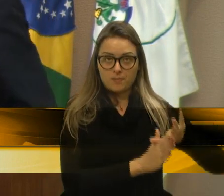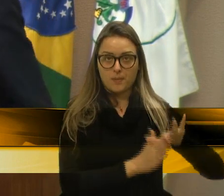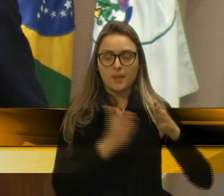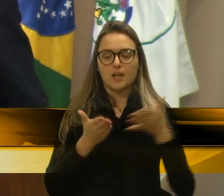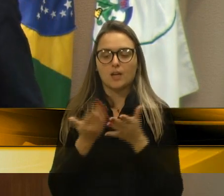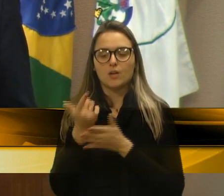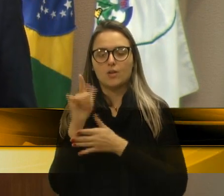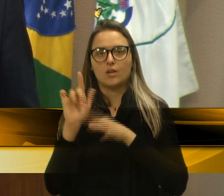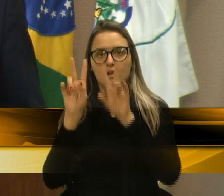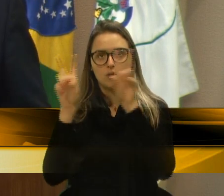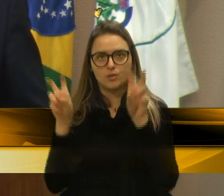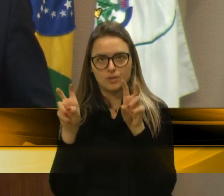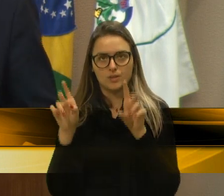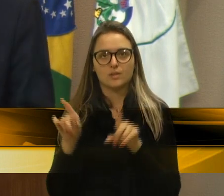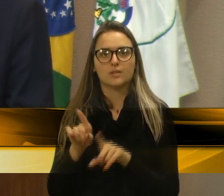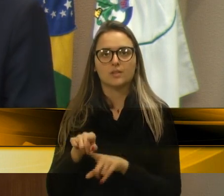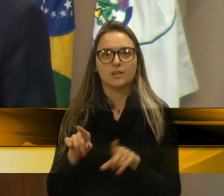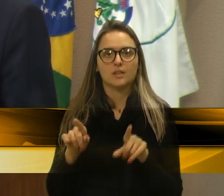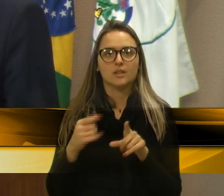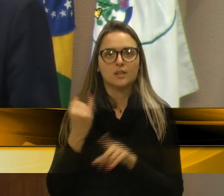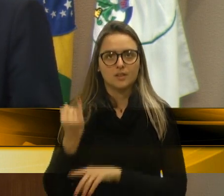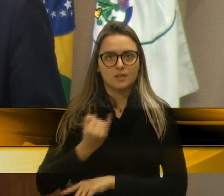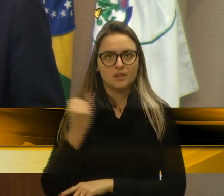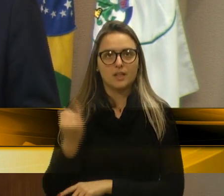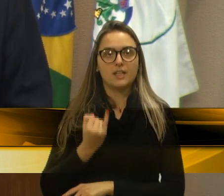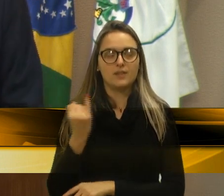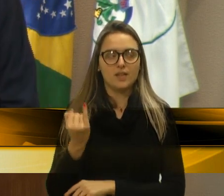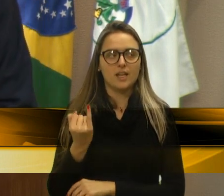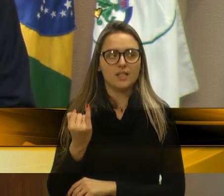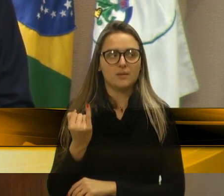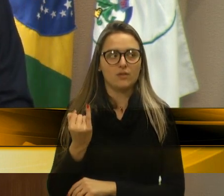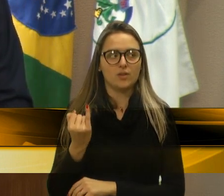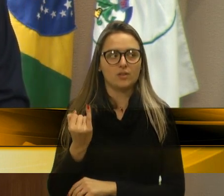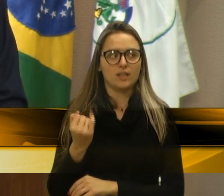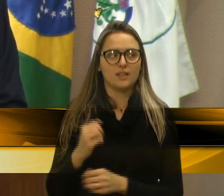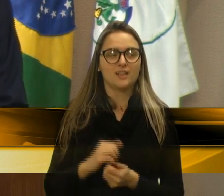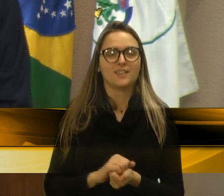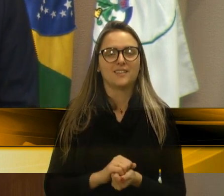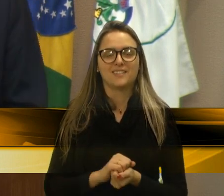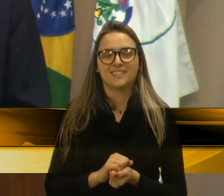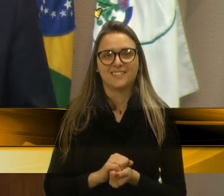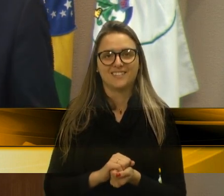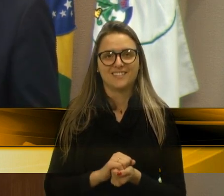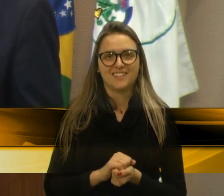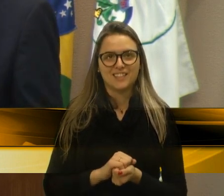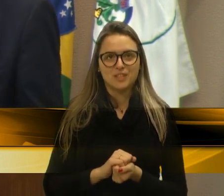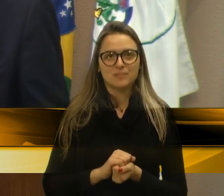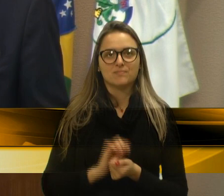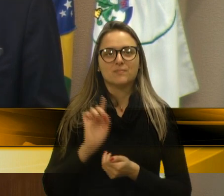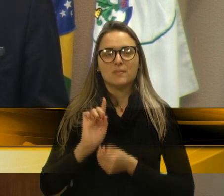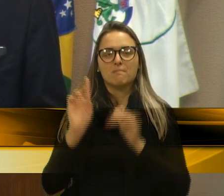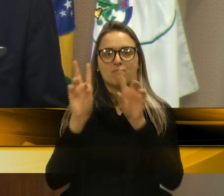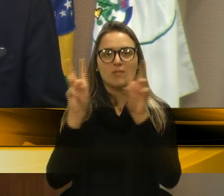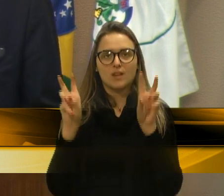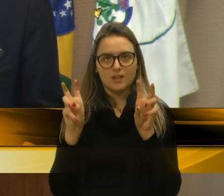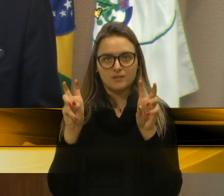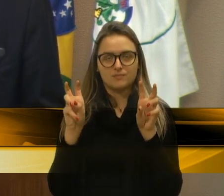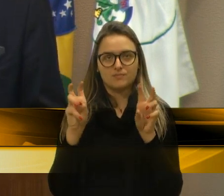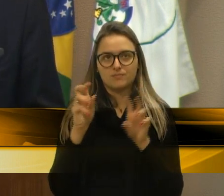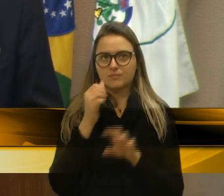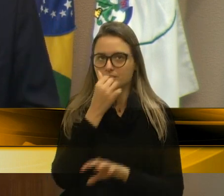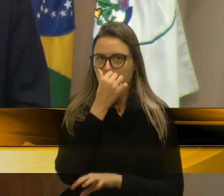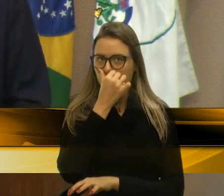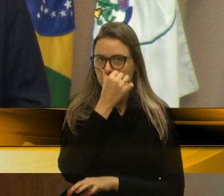assunto, que é importante também, como eu já falei aqui na Câmara de Vereadores, que é um assunto, que eu já